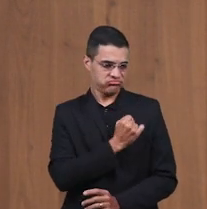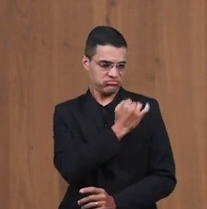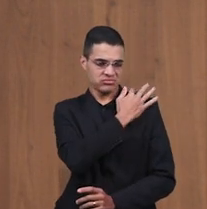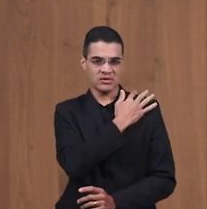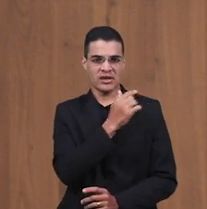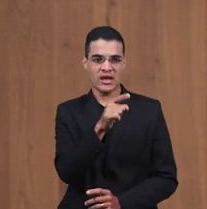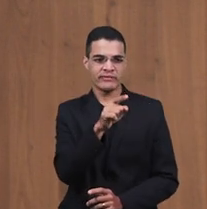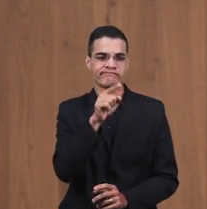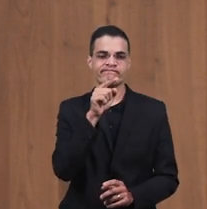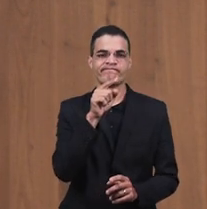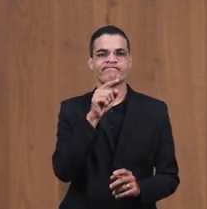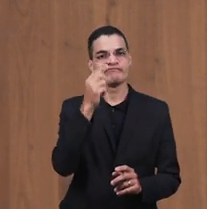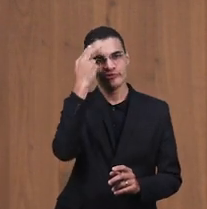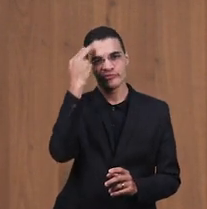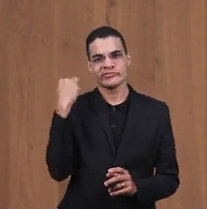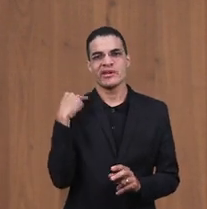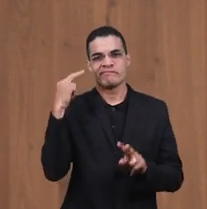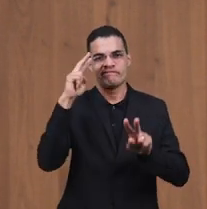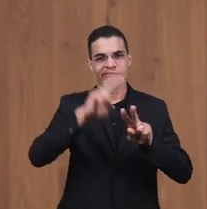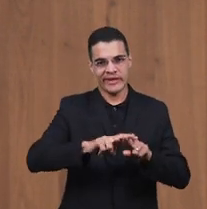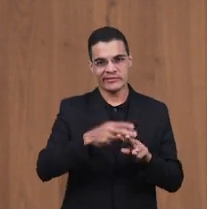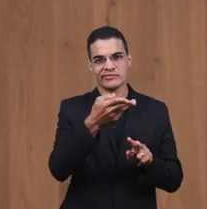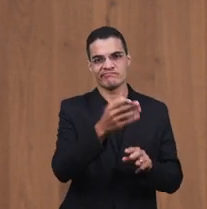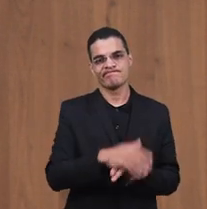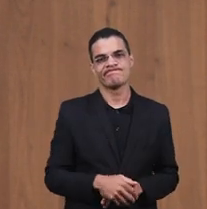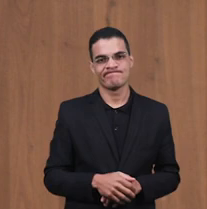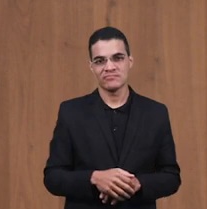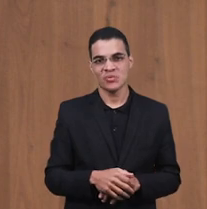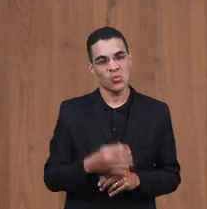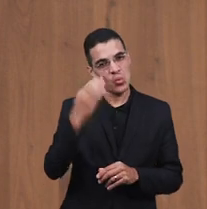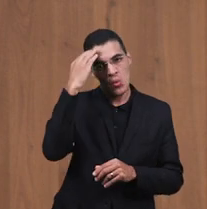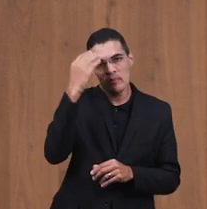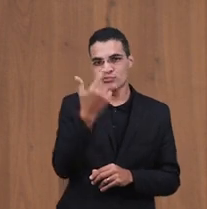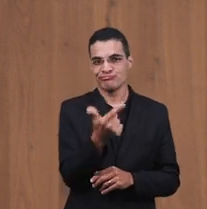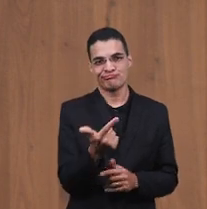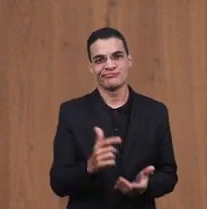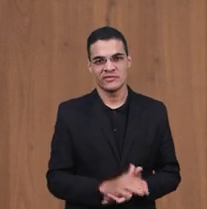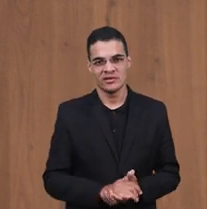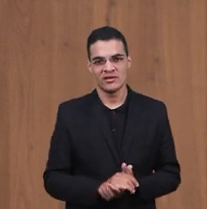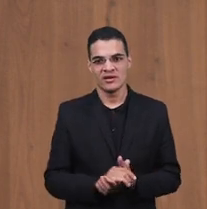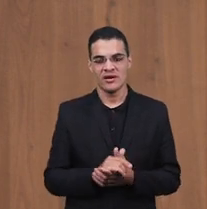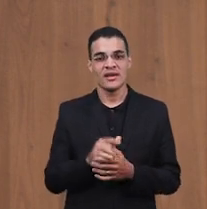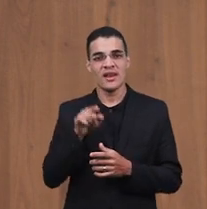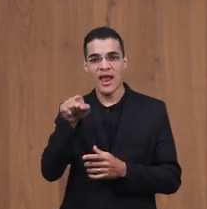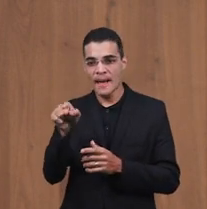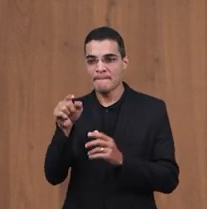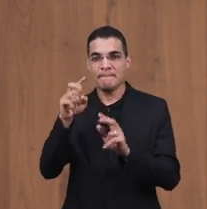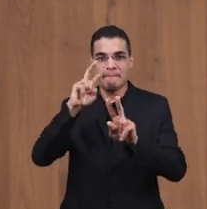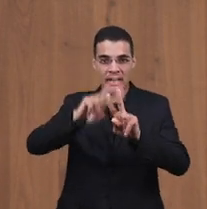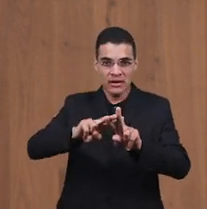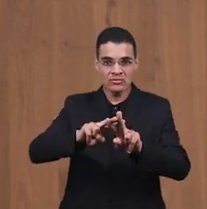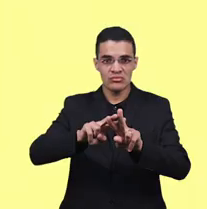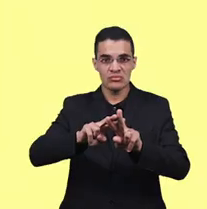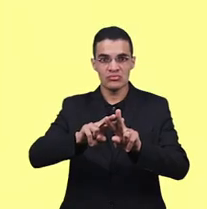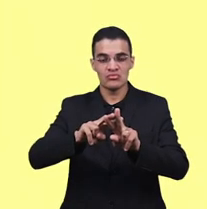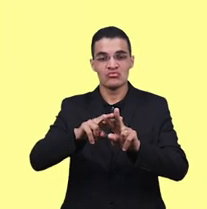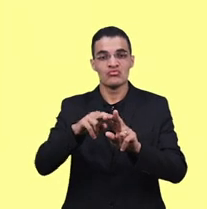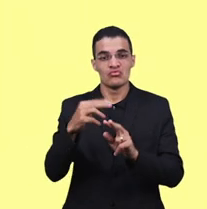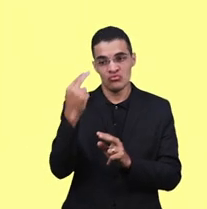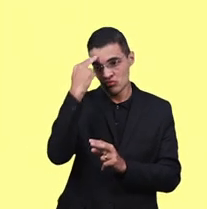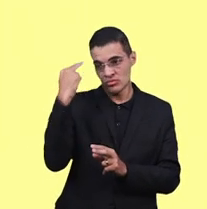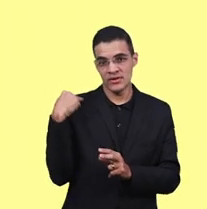Preso José interpretou O sonho do copeiro E do